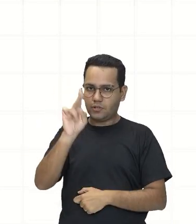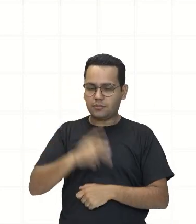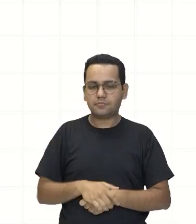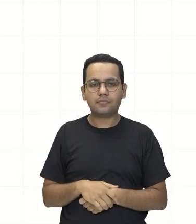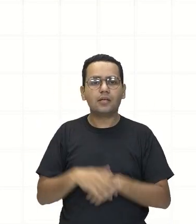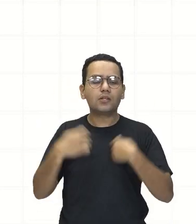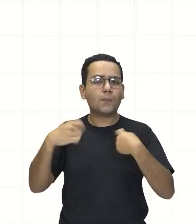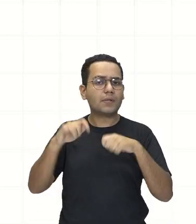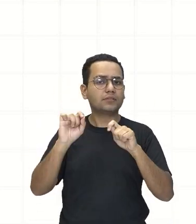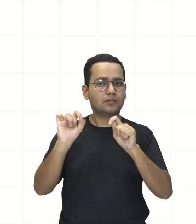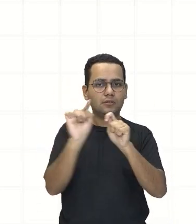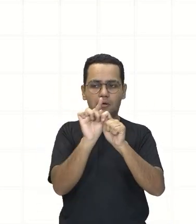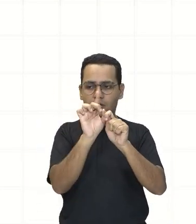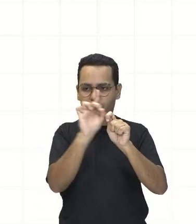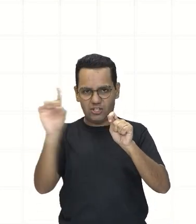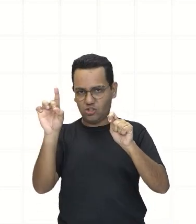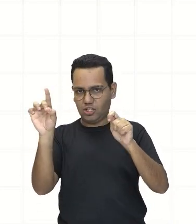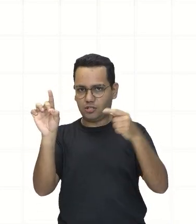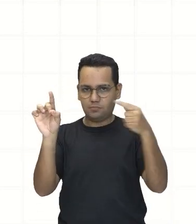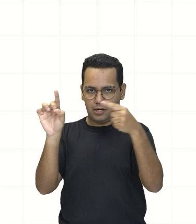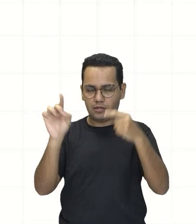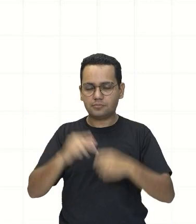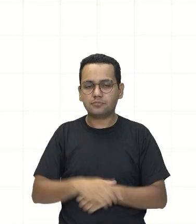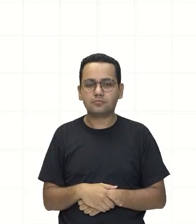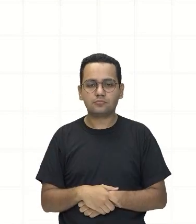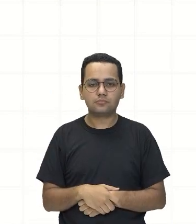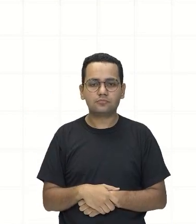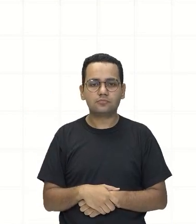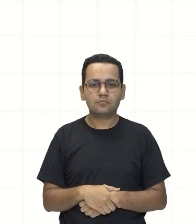direita Andando uma casa para a direita Isso aqui vai ficar o que?